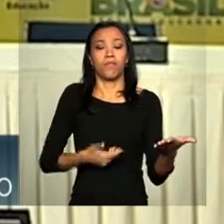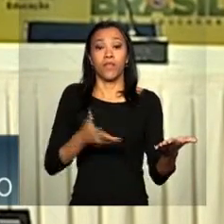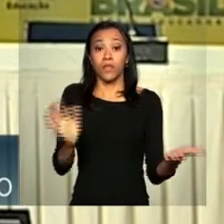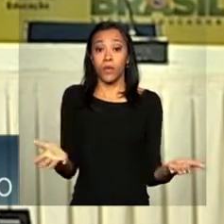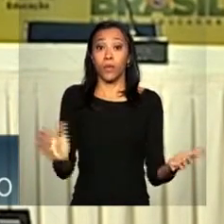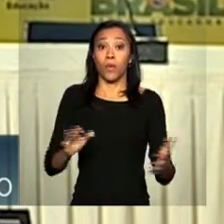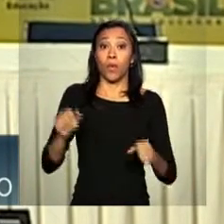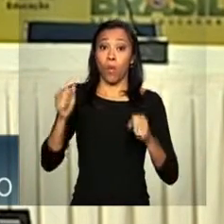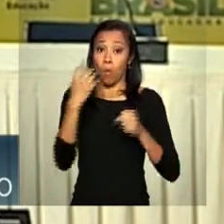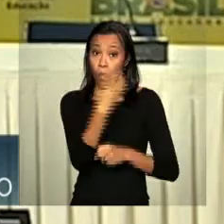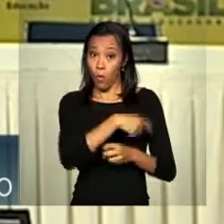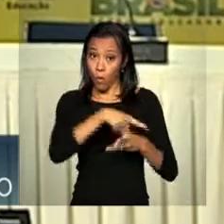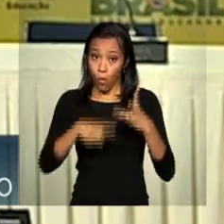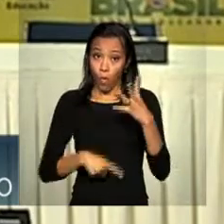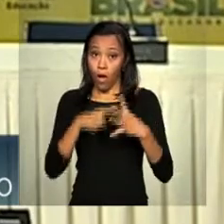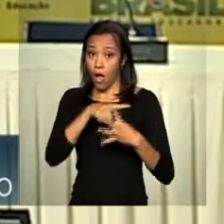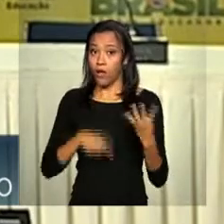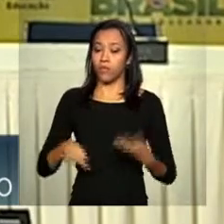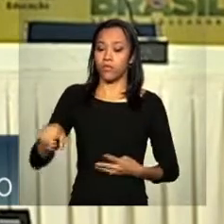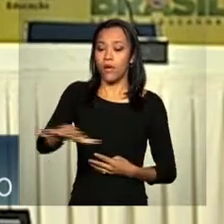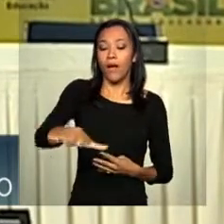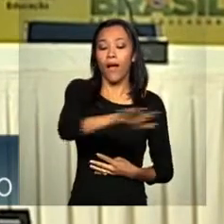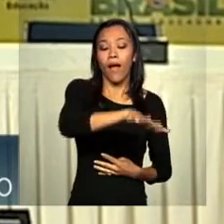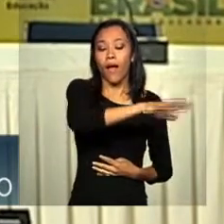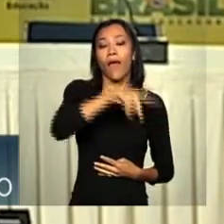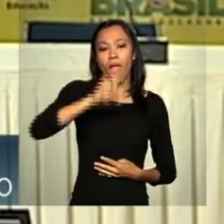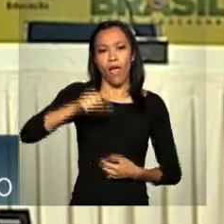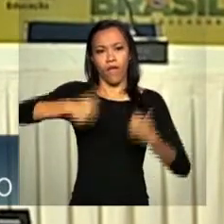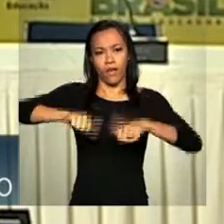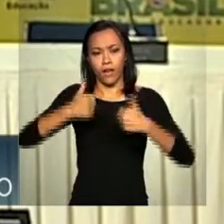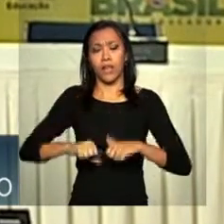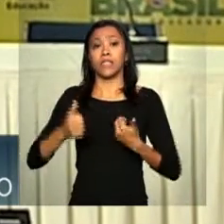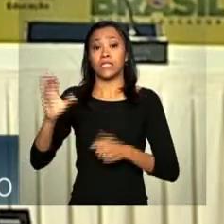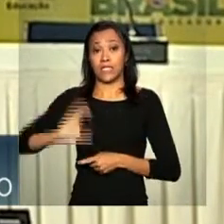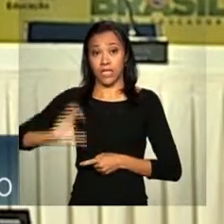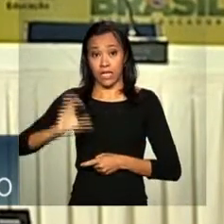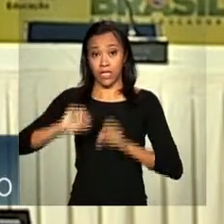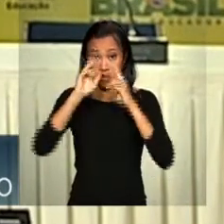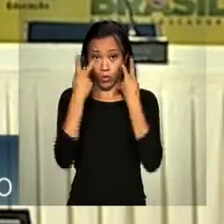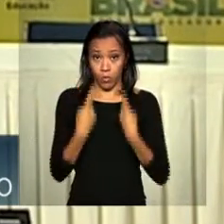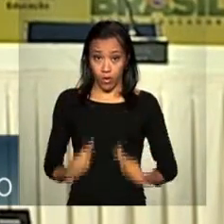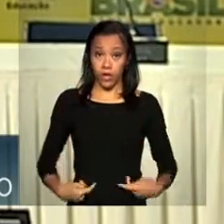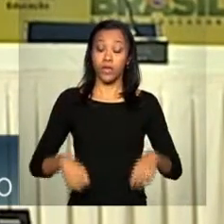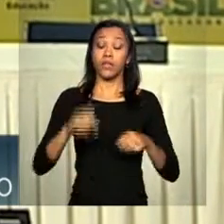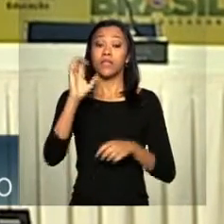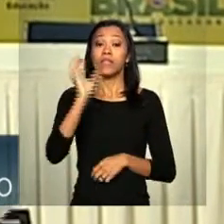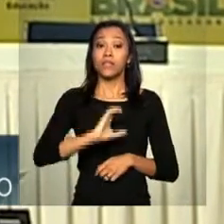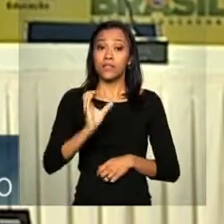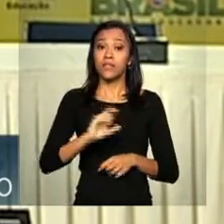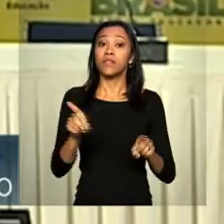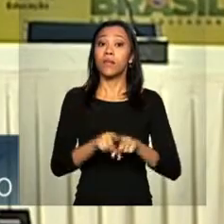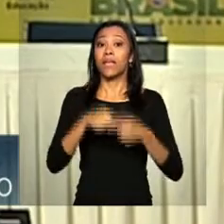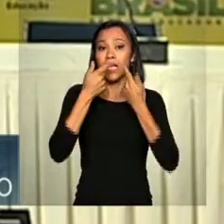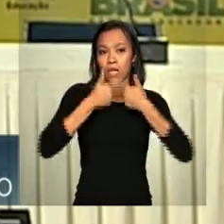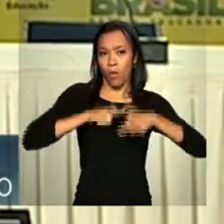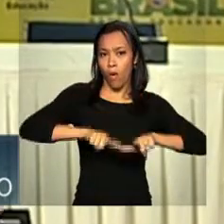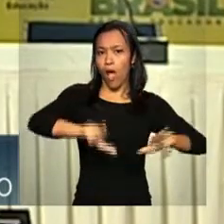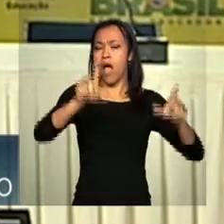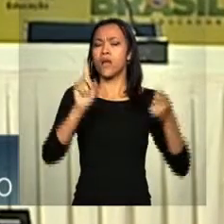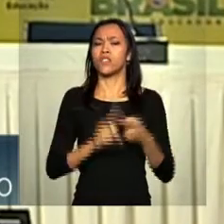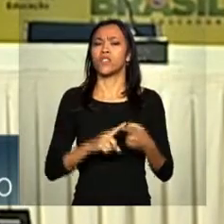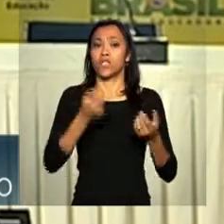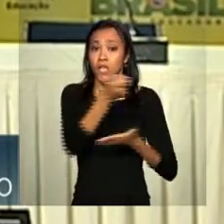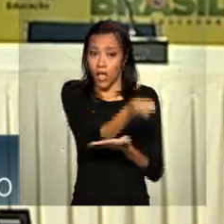quatro áreas do conhecimento são avaliadas no Enem. As ciências humanas, ciências da natureza, linguagens, códigos e